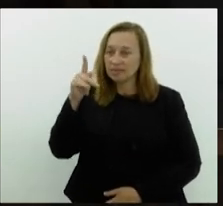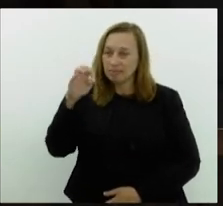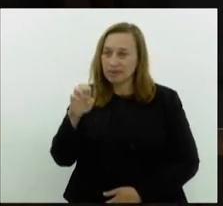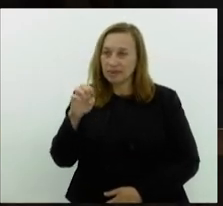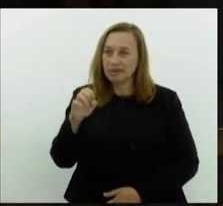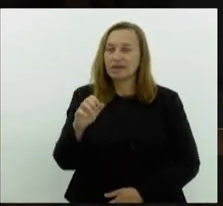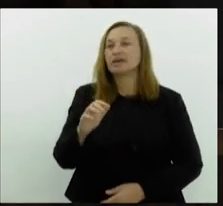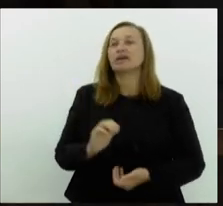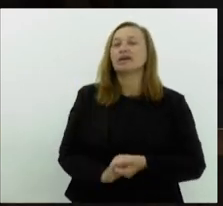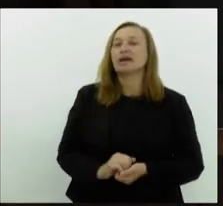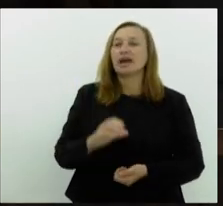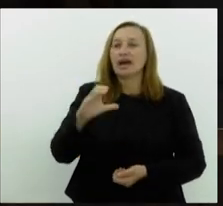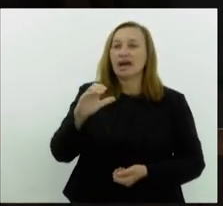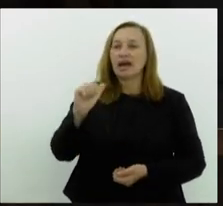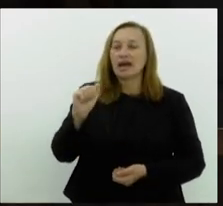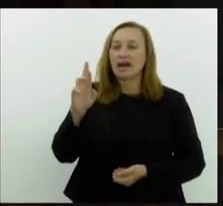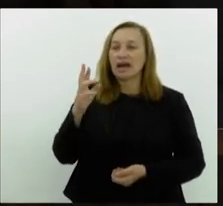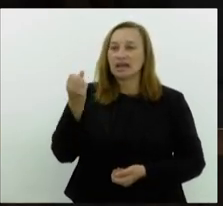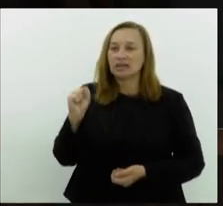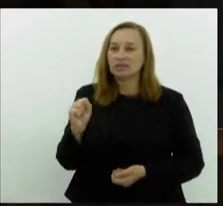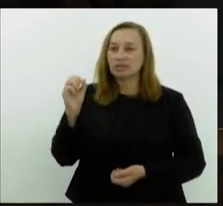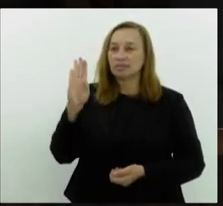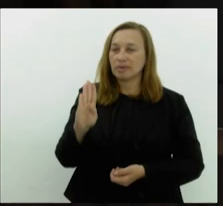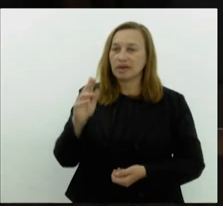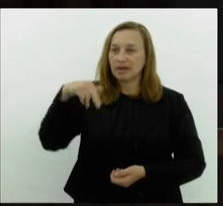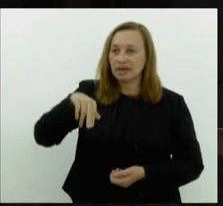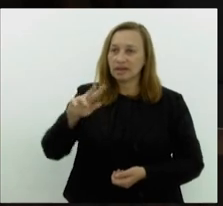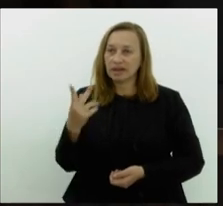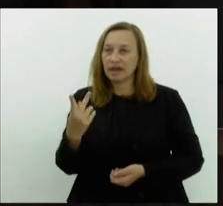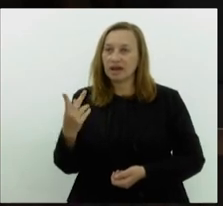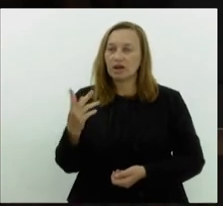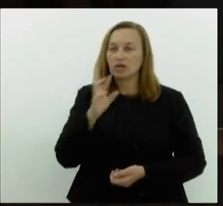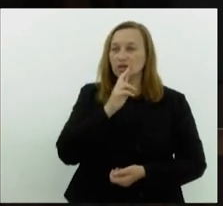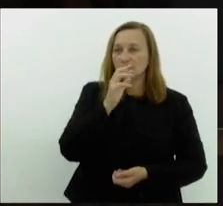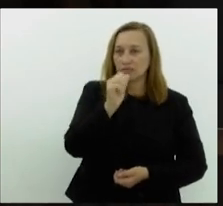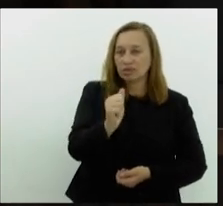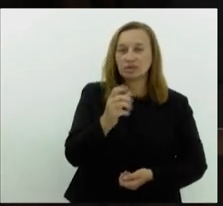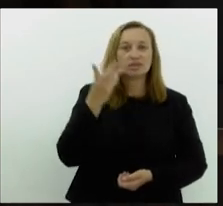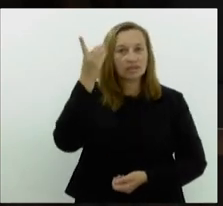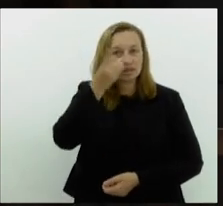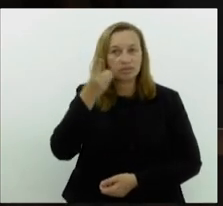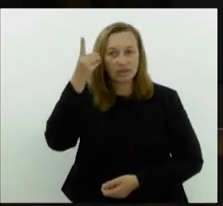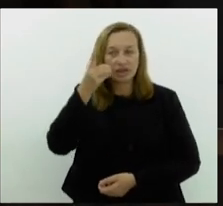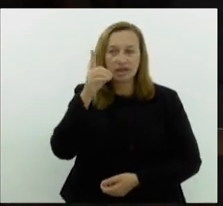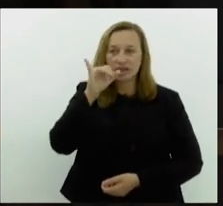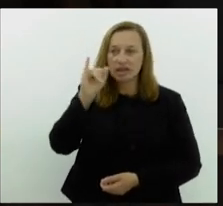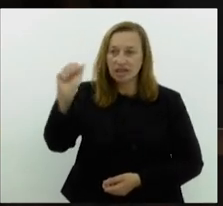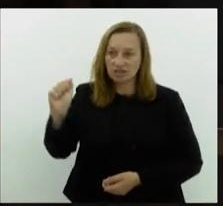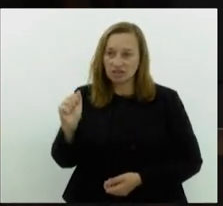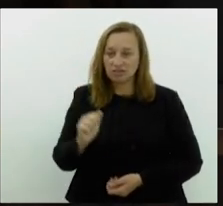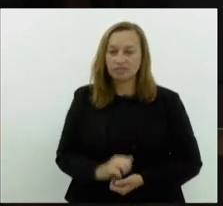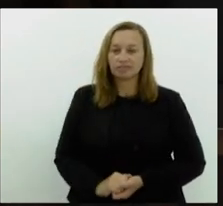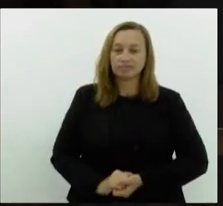Carlinho do BNH, Rodrigo Amorim, nossa nobre deputada, Índia Melal,